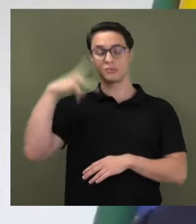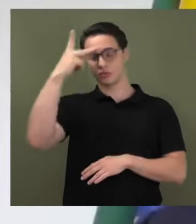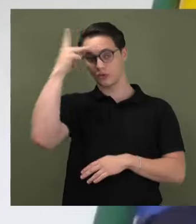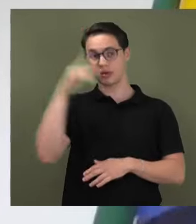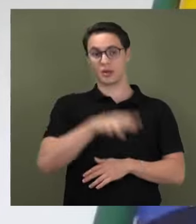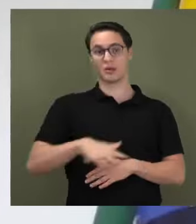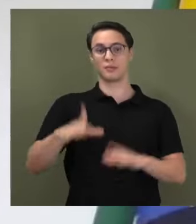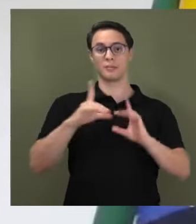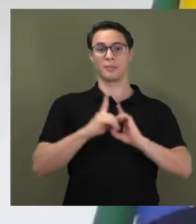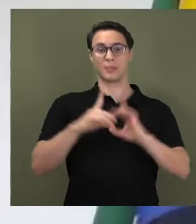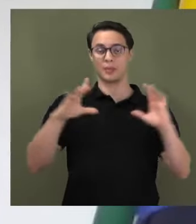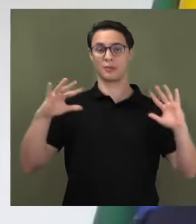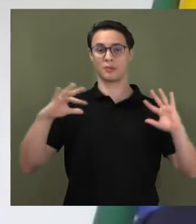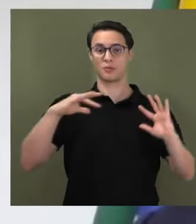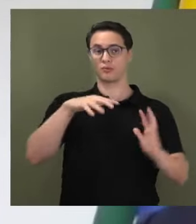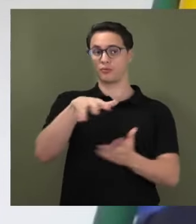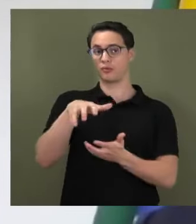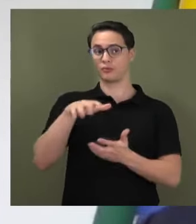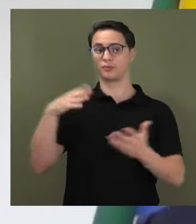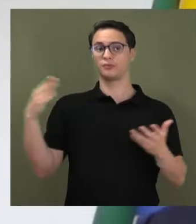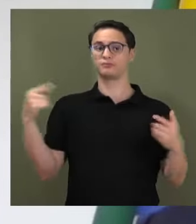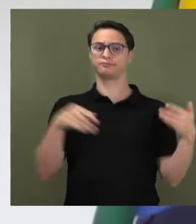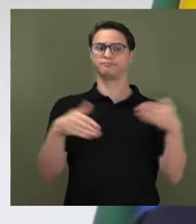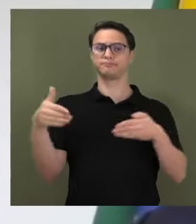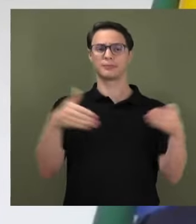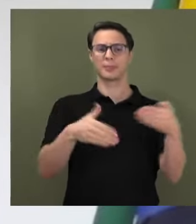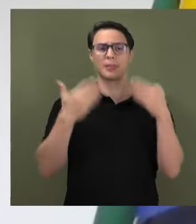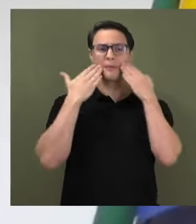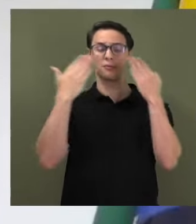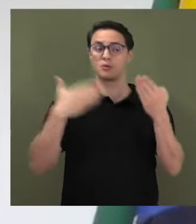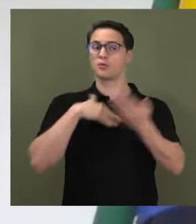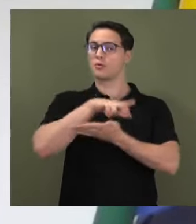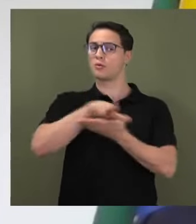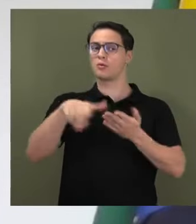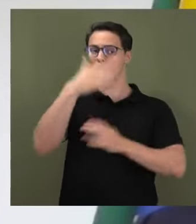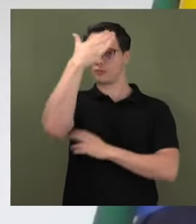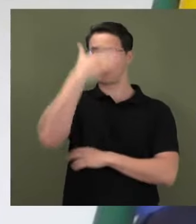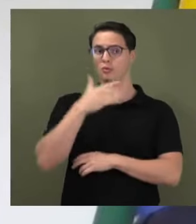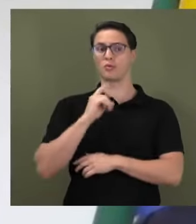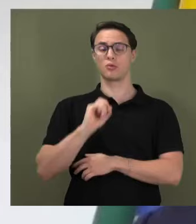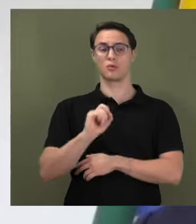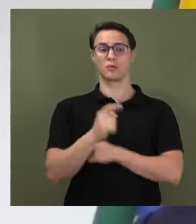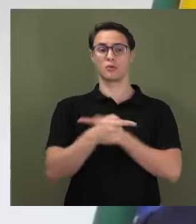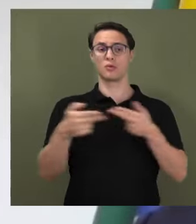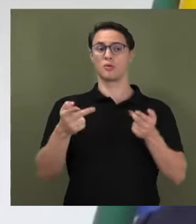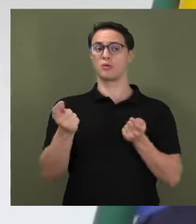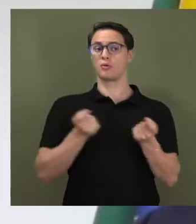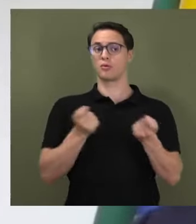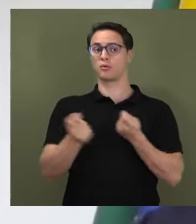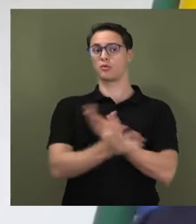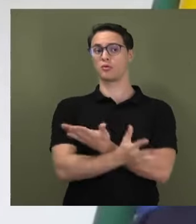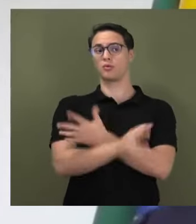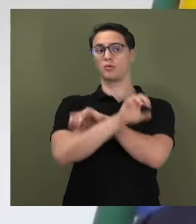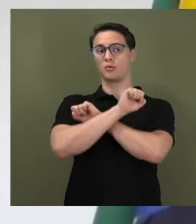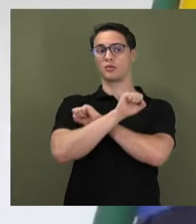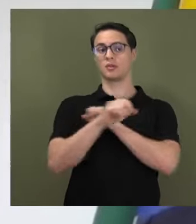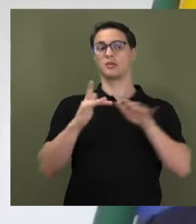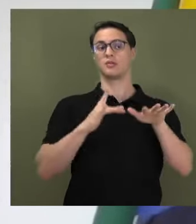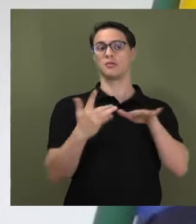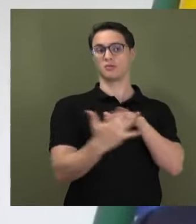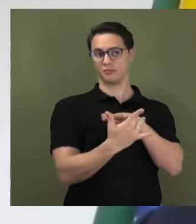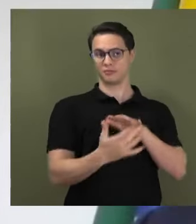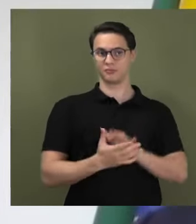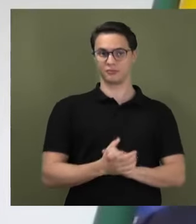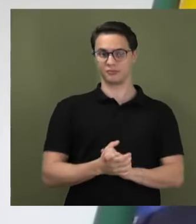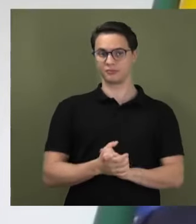do mundo todo. Lá foram apresentadas inúmeras evidências de medida de controle e censura sobre as redes sociais,